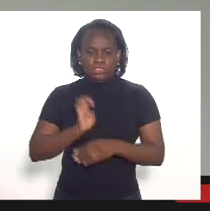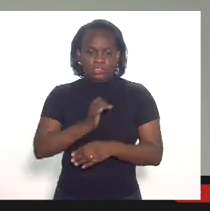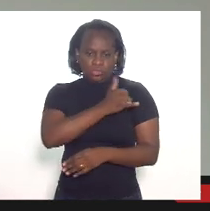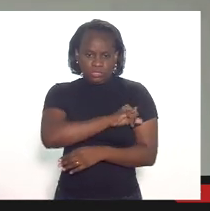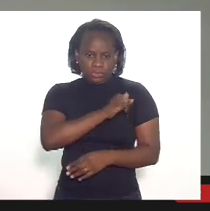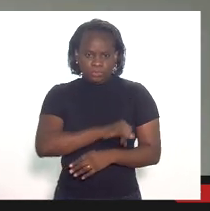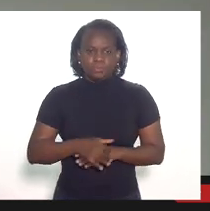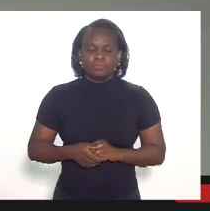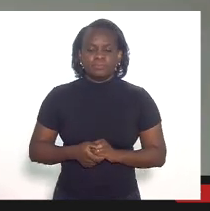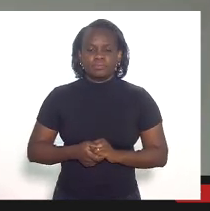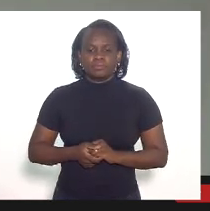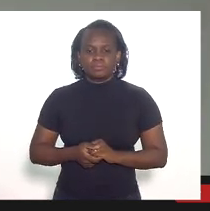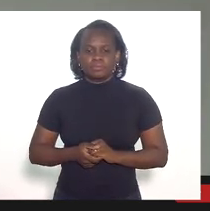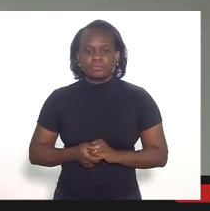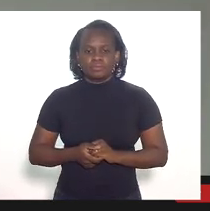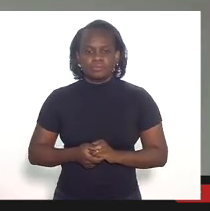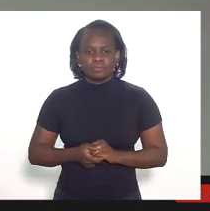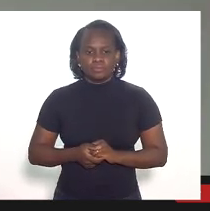Janeiro.